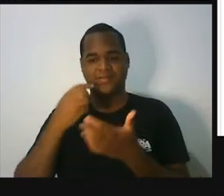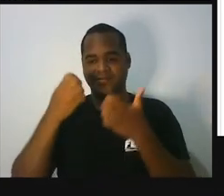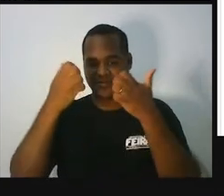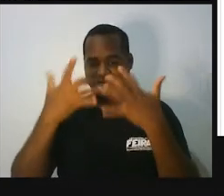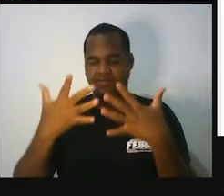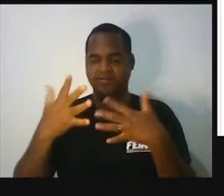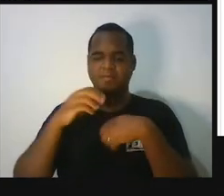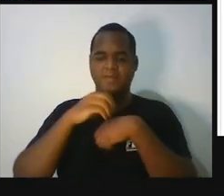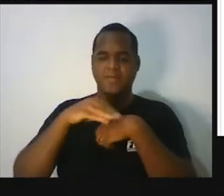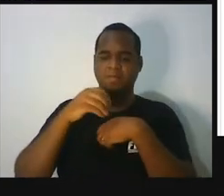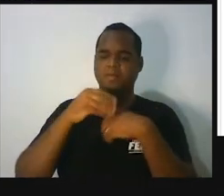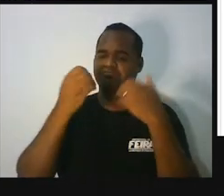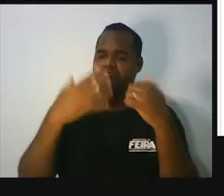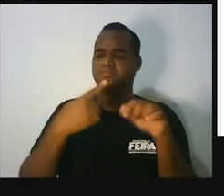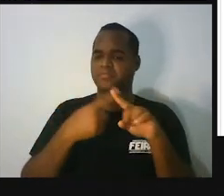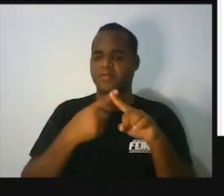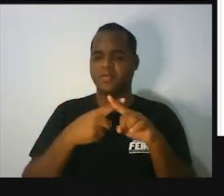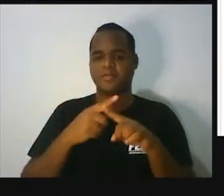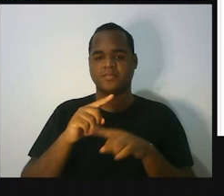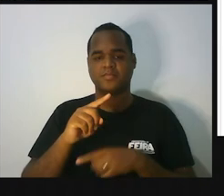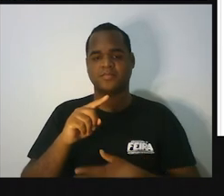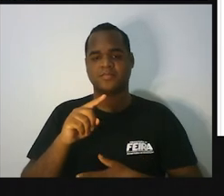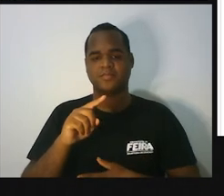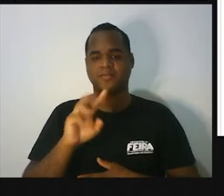Por que que ele é o triângulo...